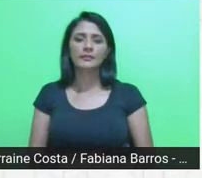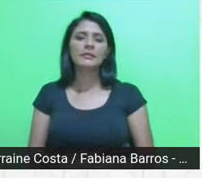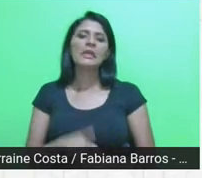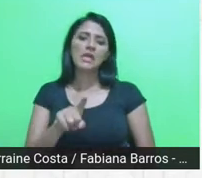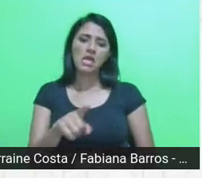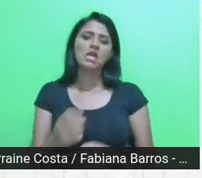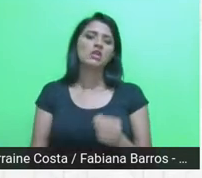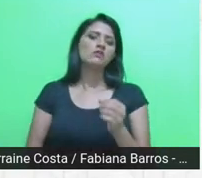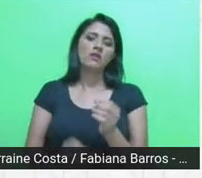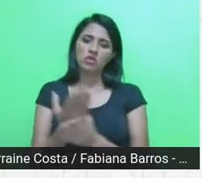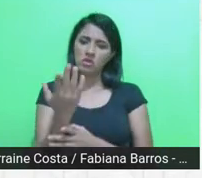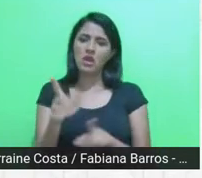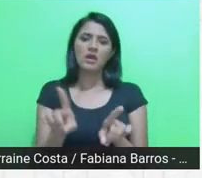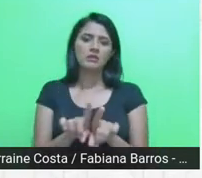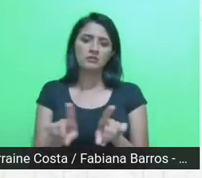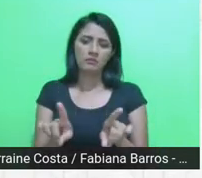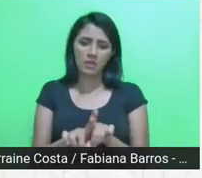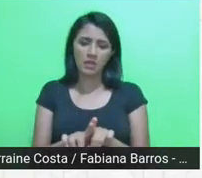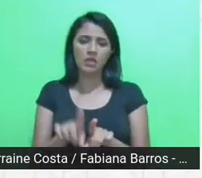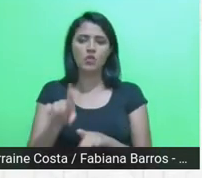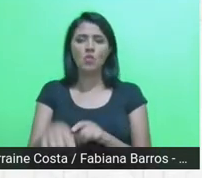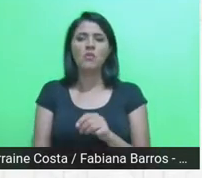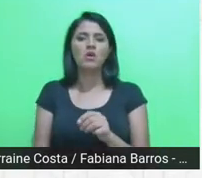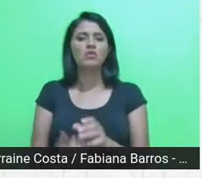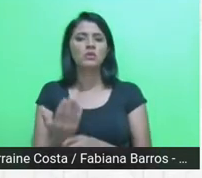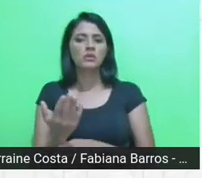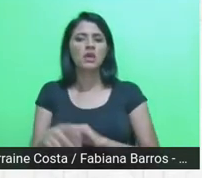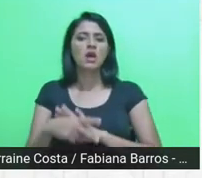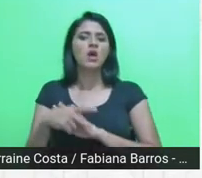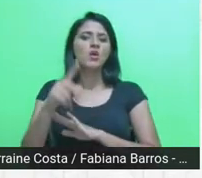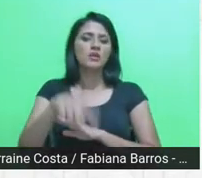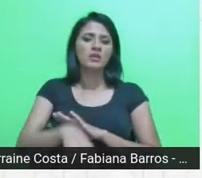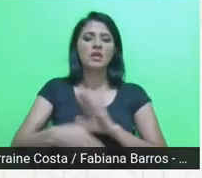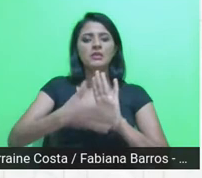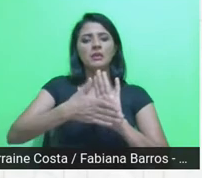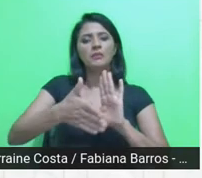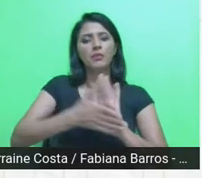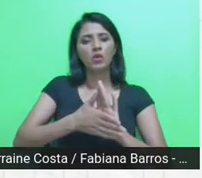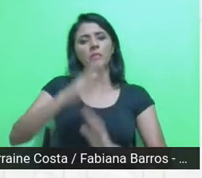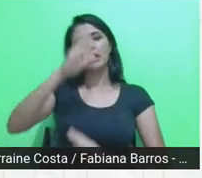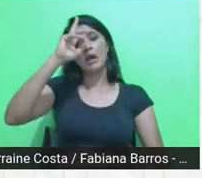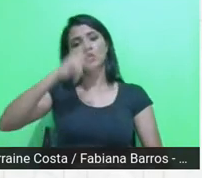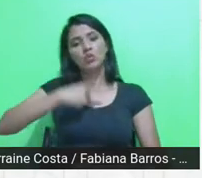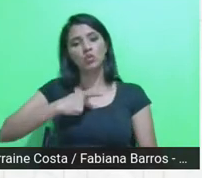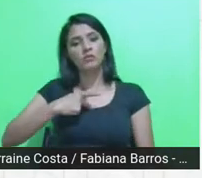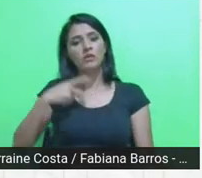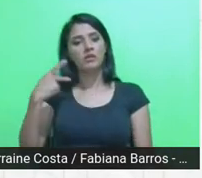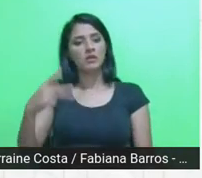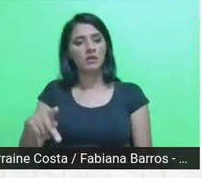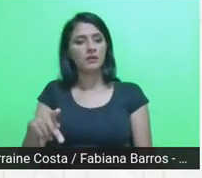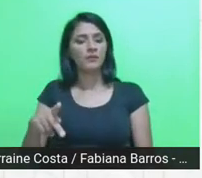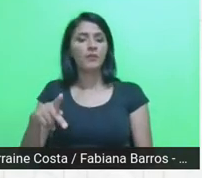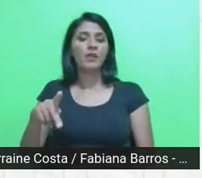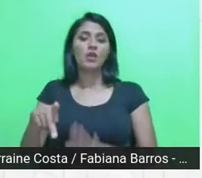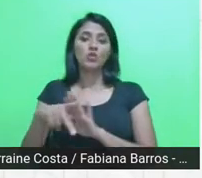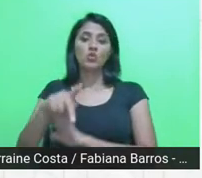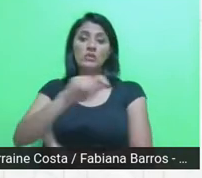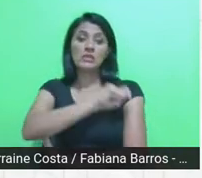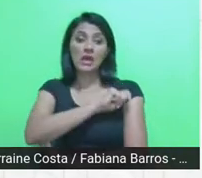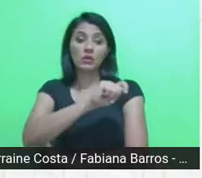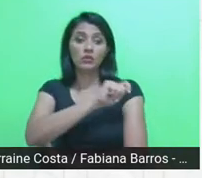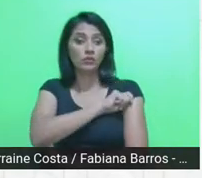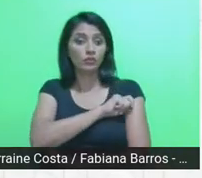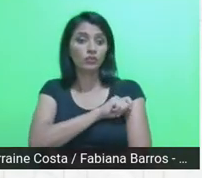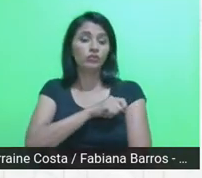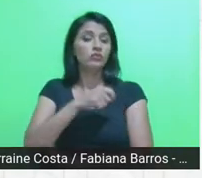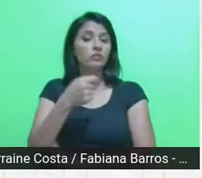também uma construção dessa própria autonomia dos alunos e o engajamento